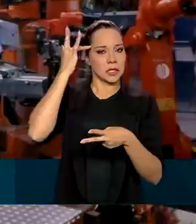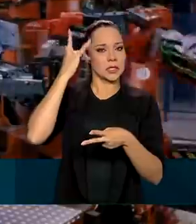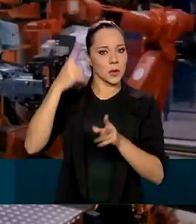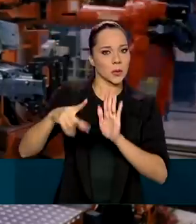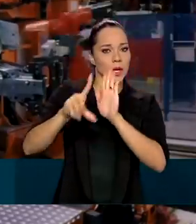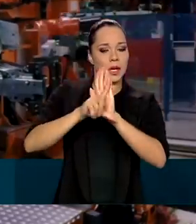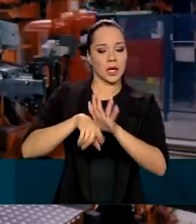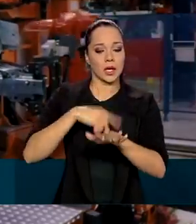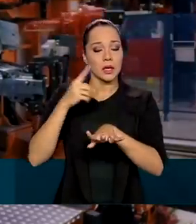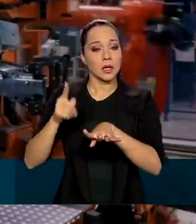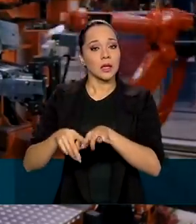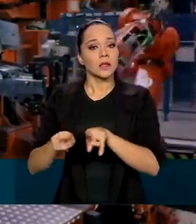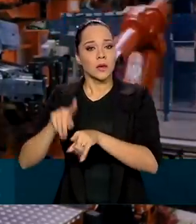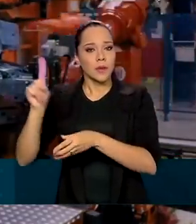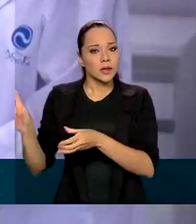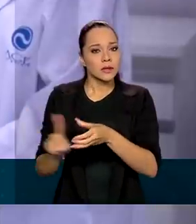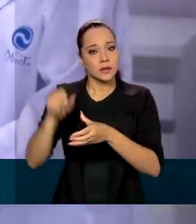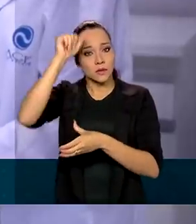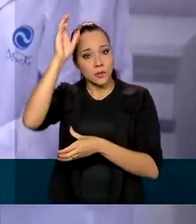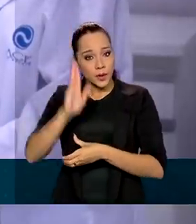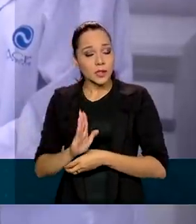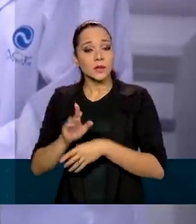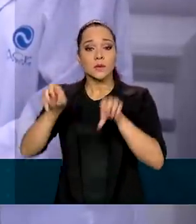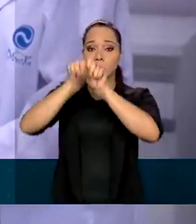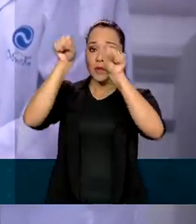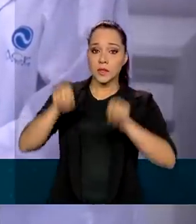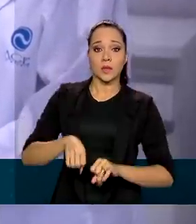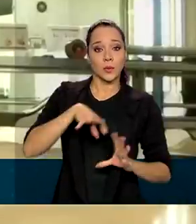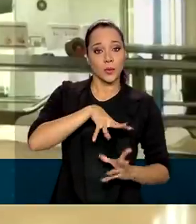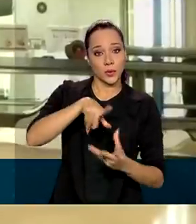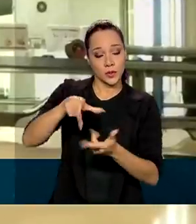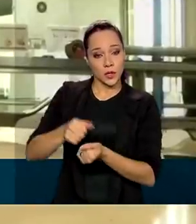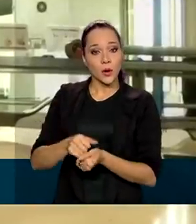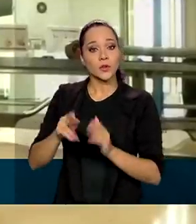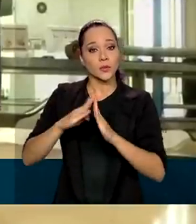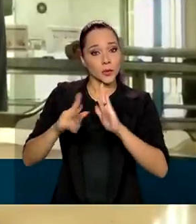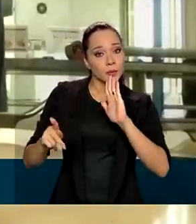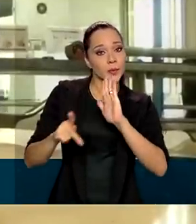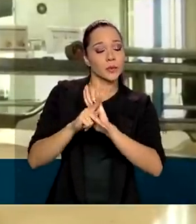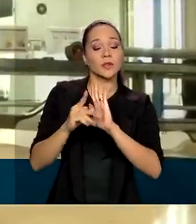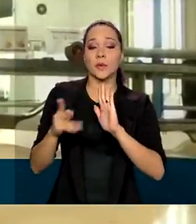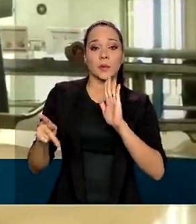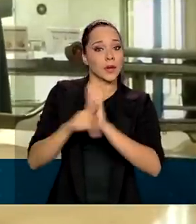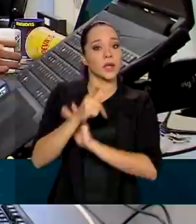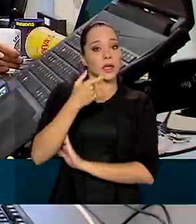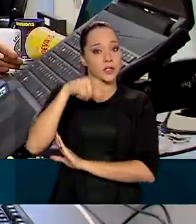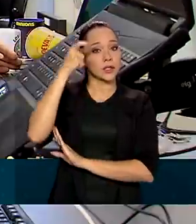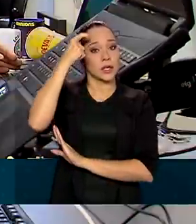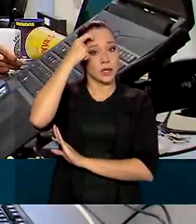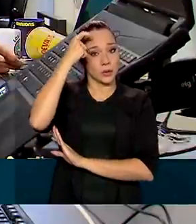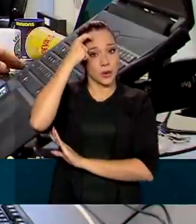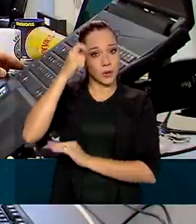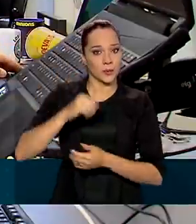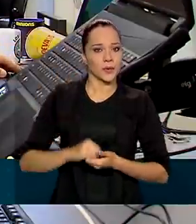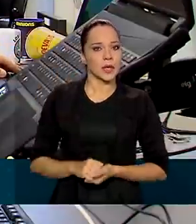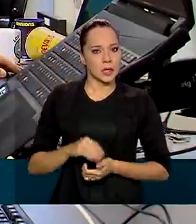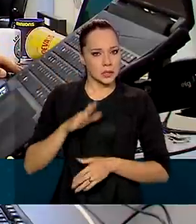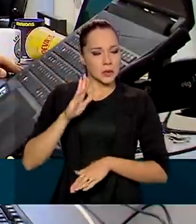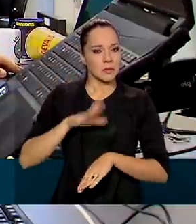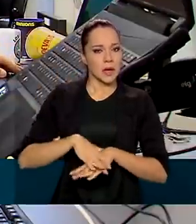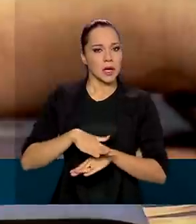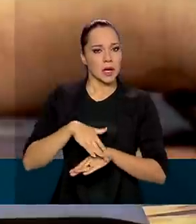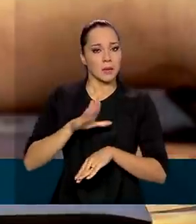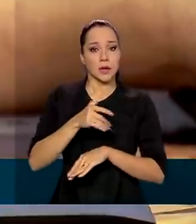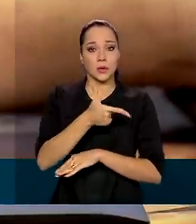legais, até a inserção do Brasil no sistema global de propriedade intelectual. Serão 210 ações